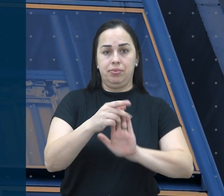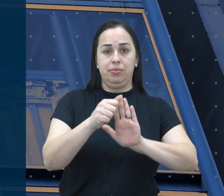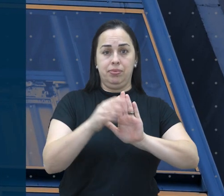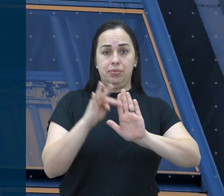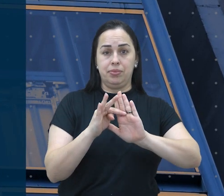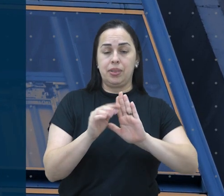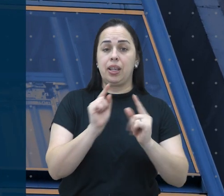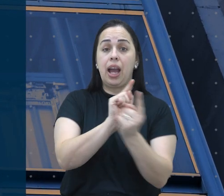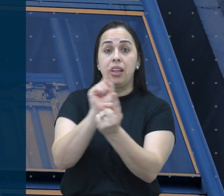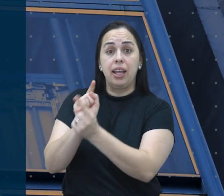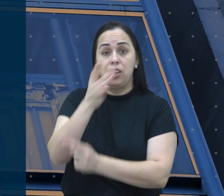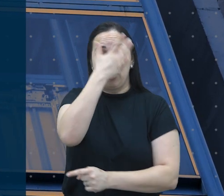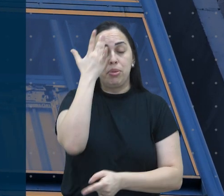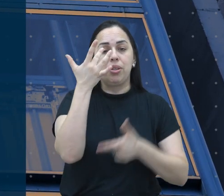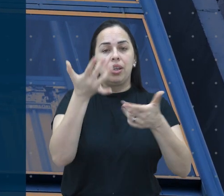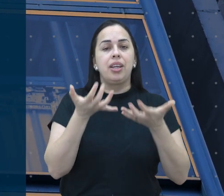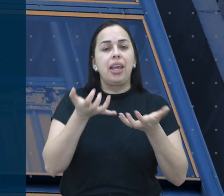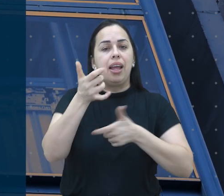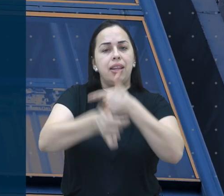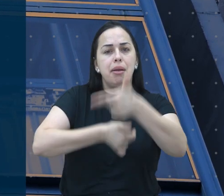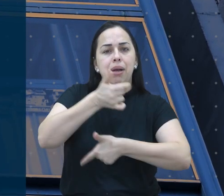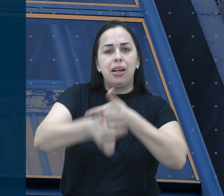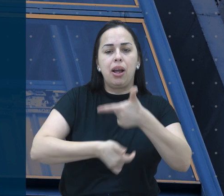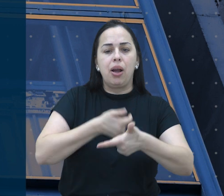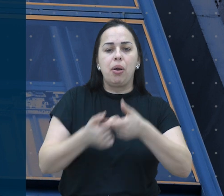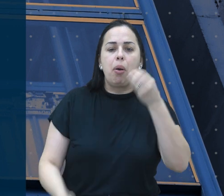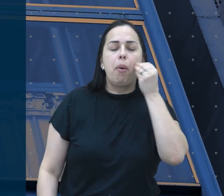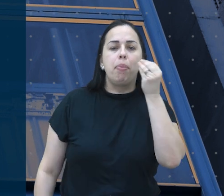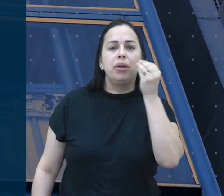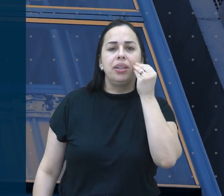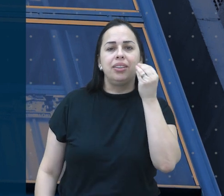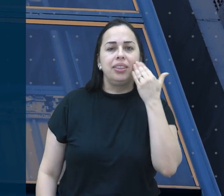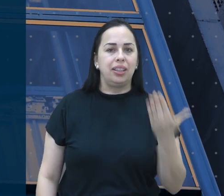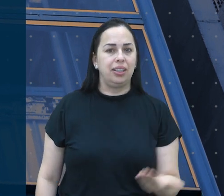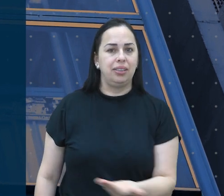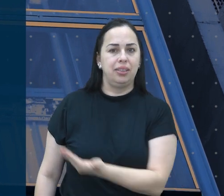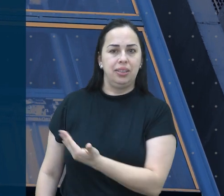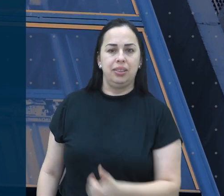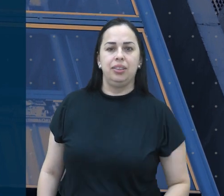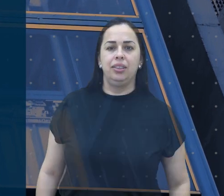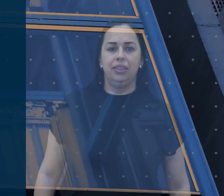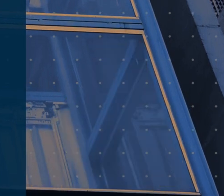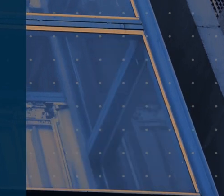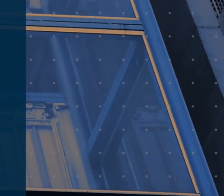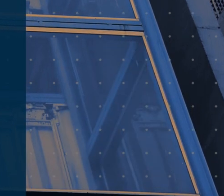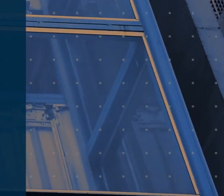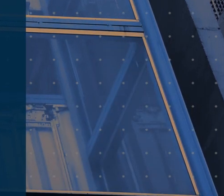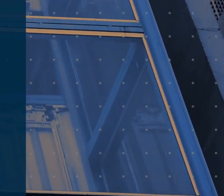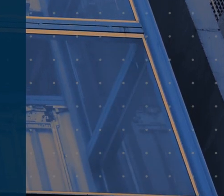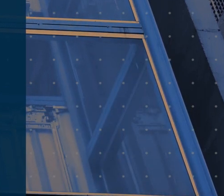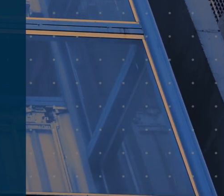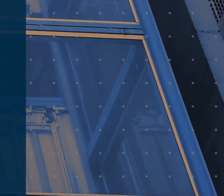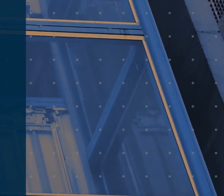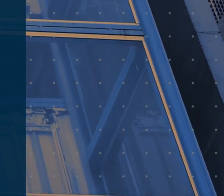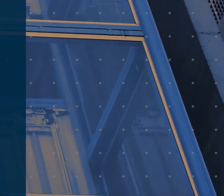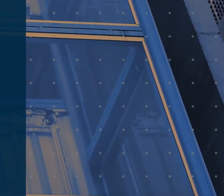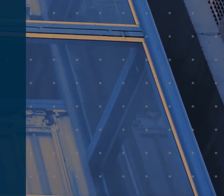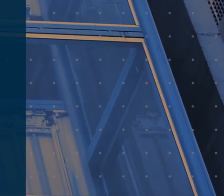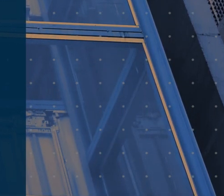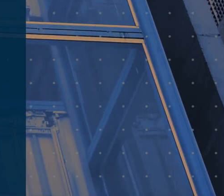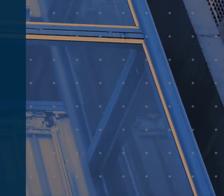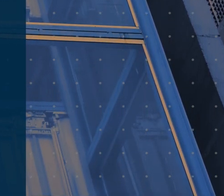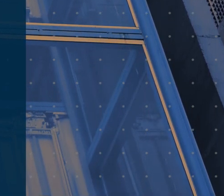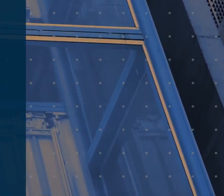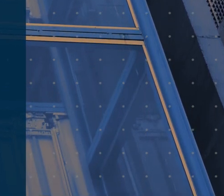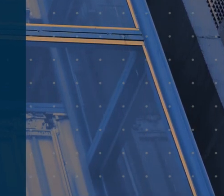O PAT, posto de atendimento ao trabalhador de São José dos Campos, tem oportunidade de emprego para ajudante de